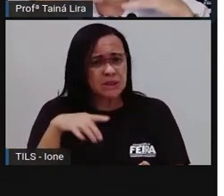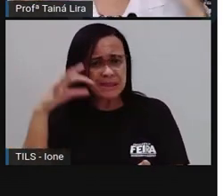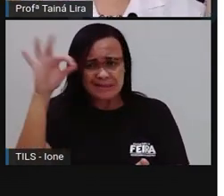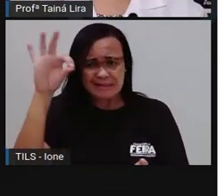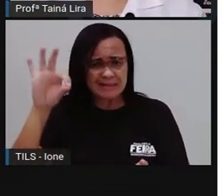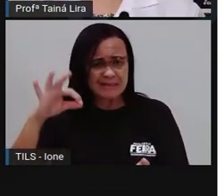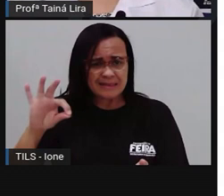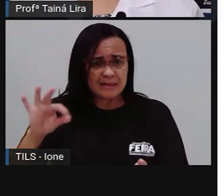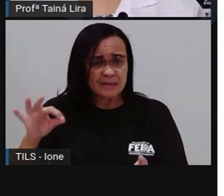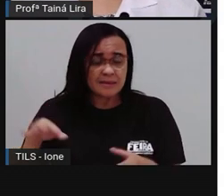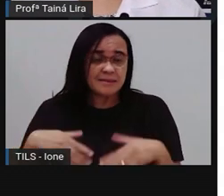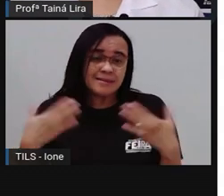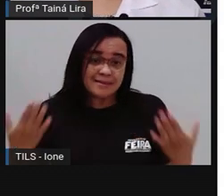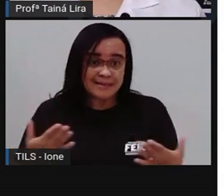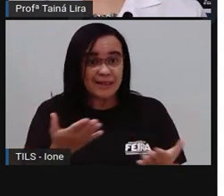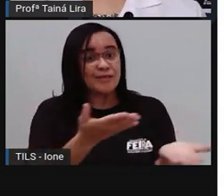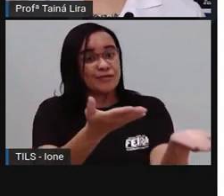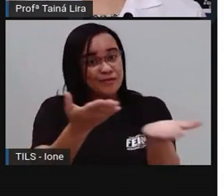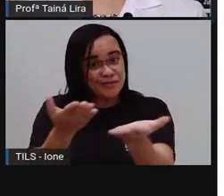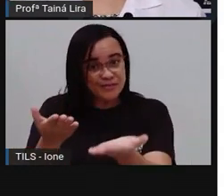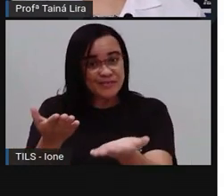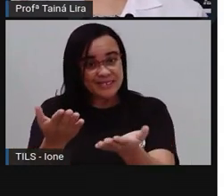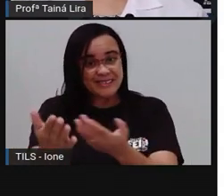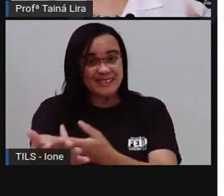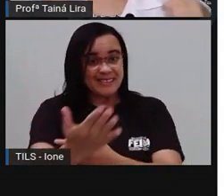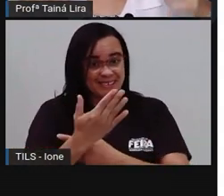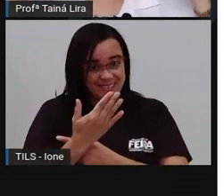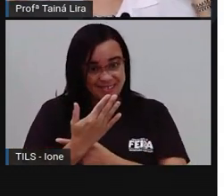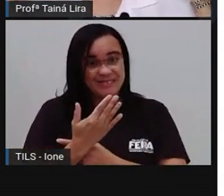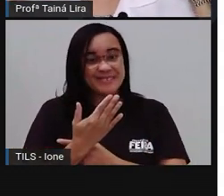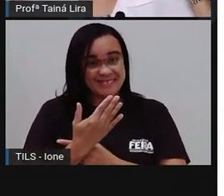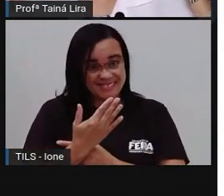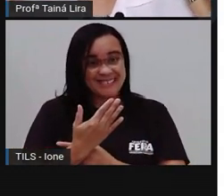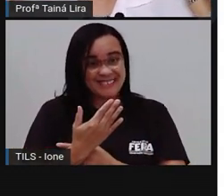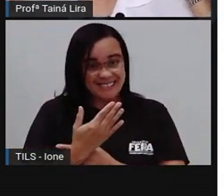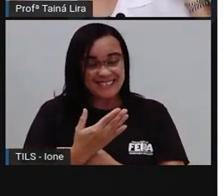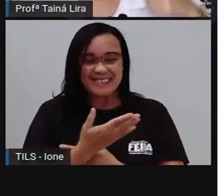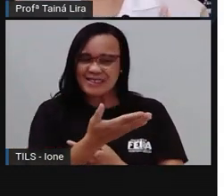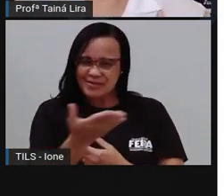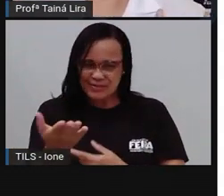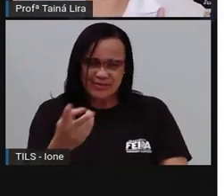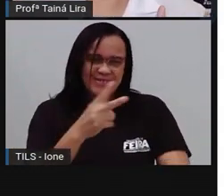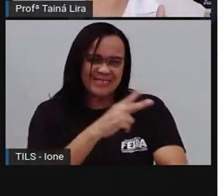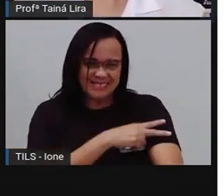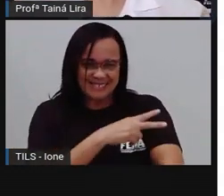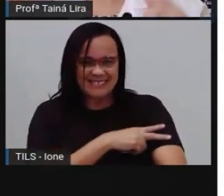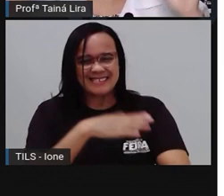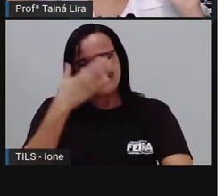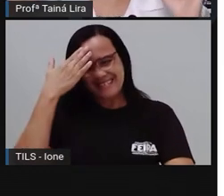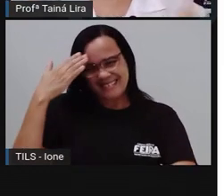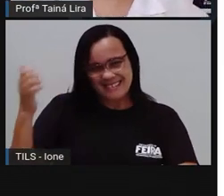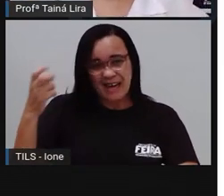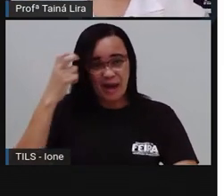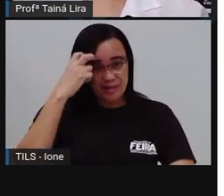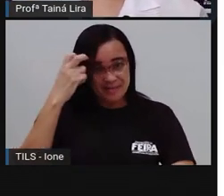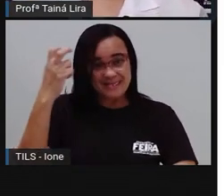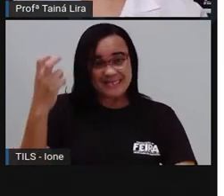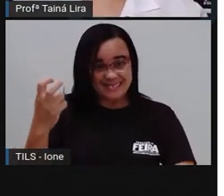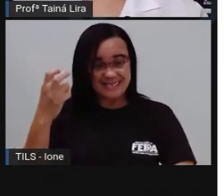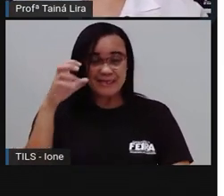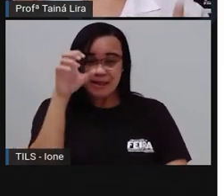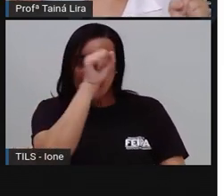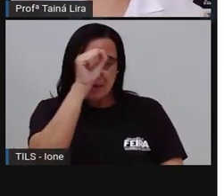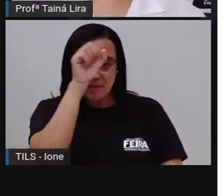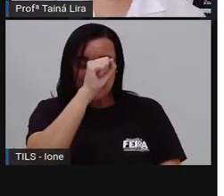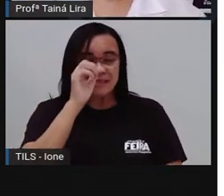E aí, eu vou precisar da ajuda do segundo ano, porque eu sei que é uma turma inteligente que já aprendeu como